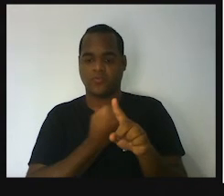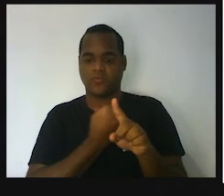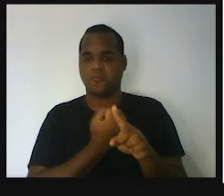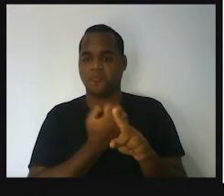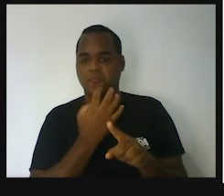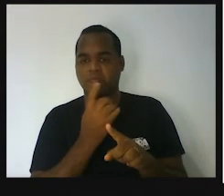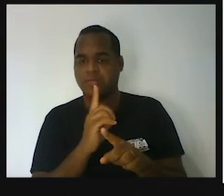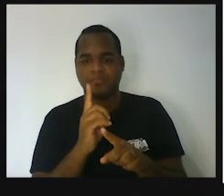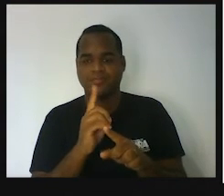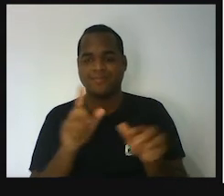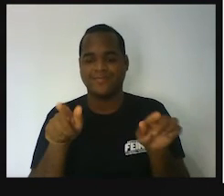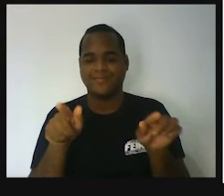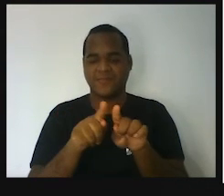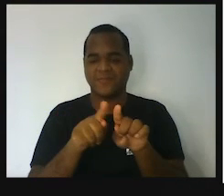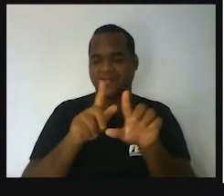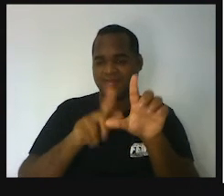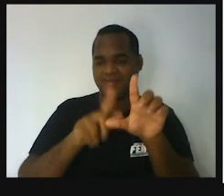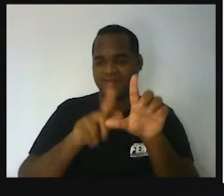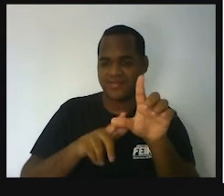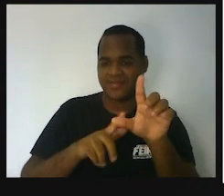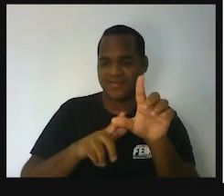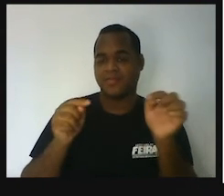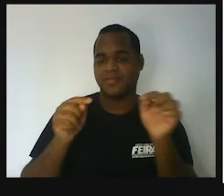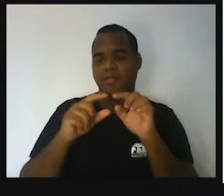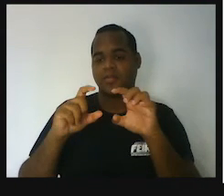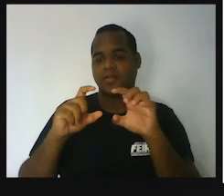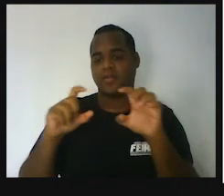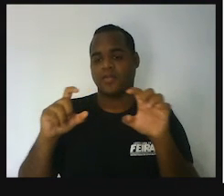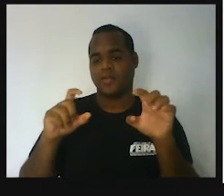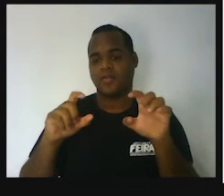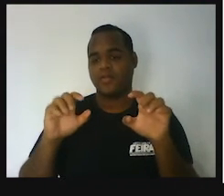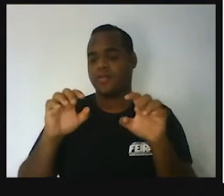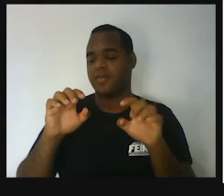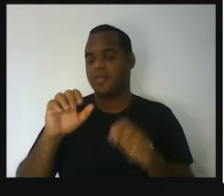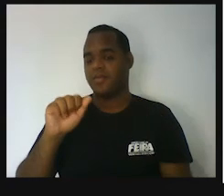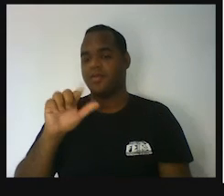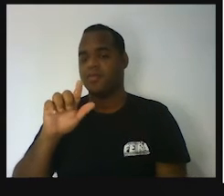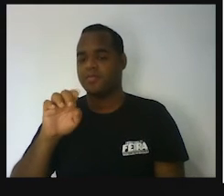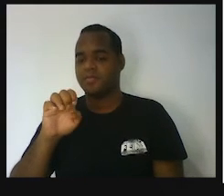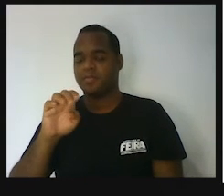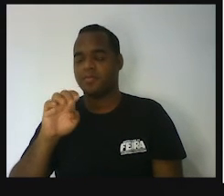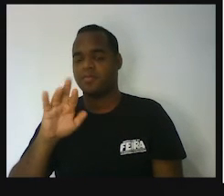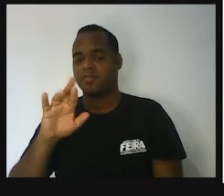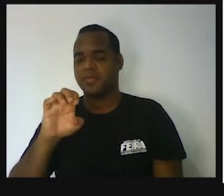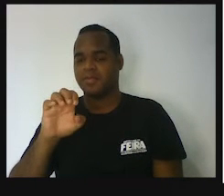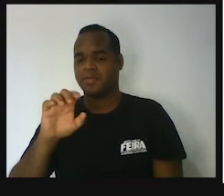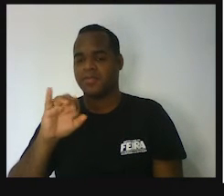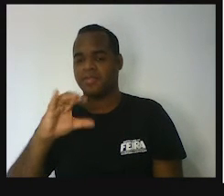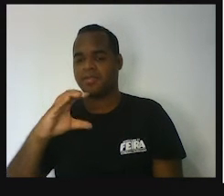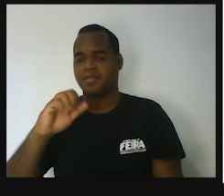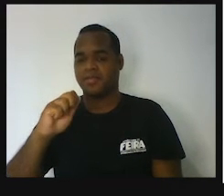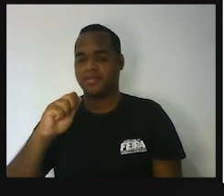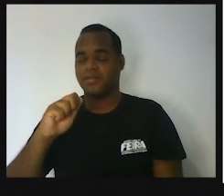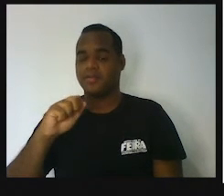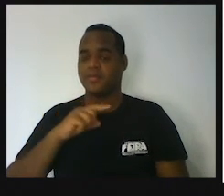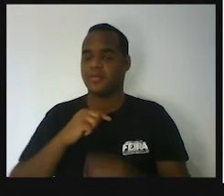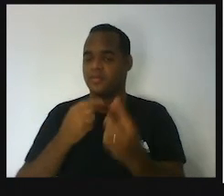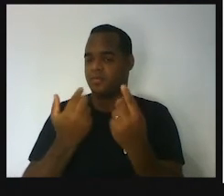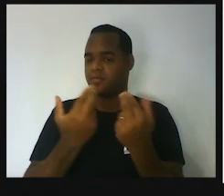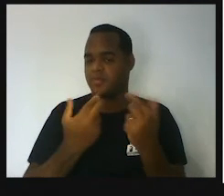representados por letras, expressões algébricas, que têm igualdade, vira